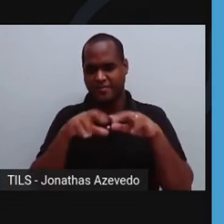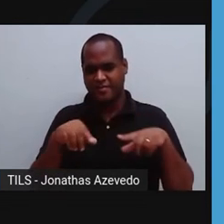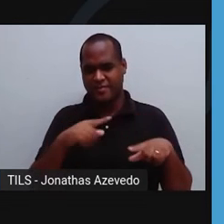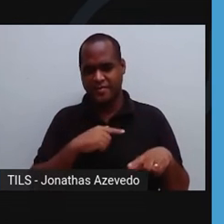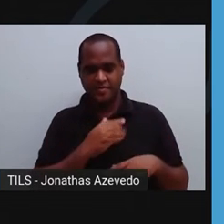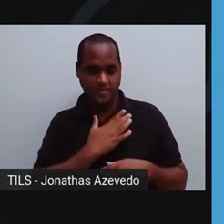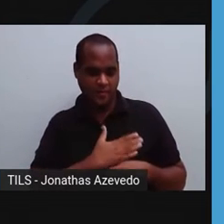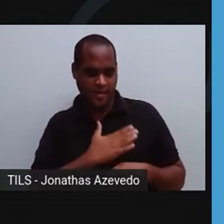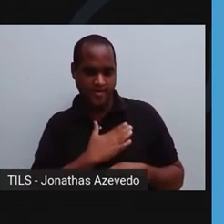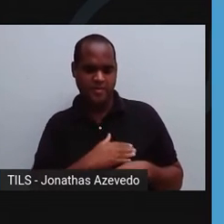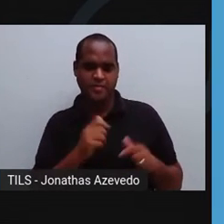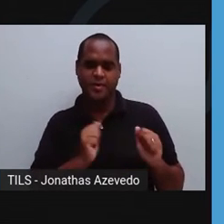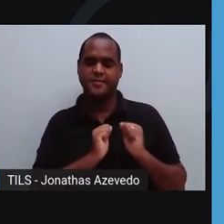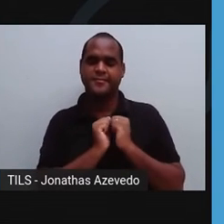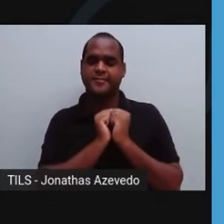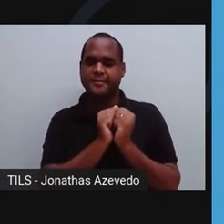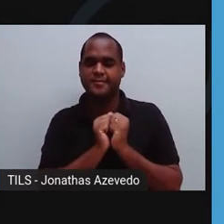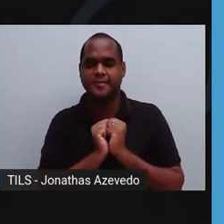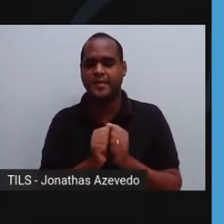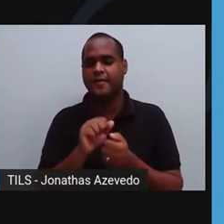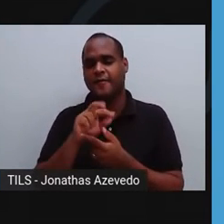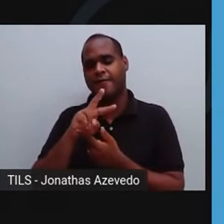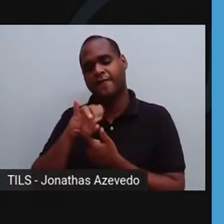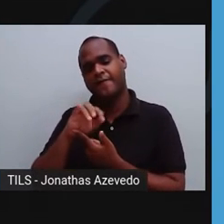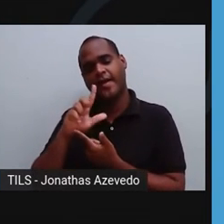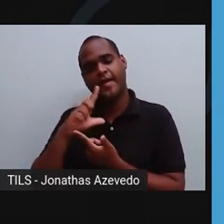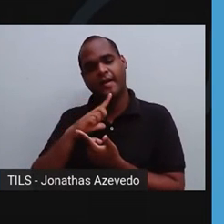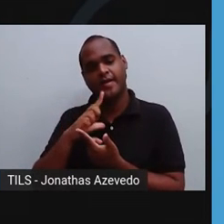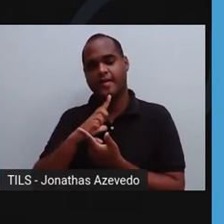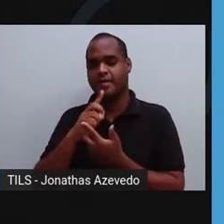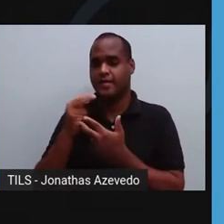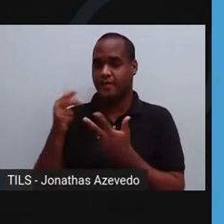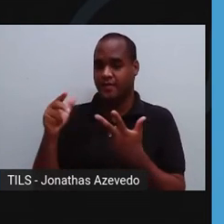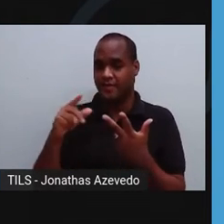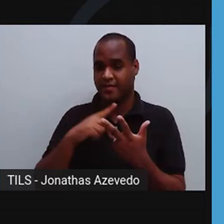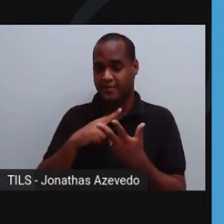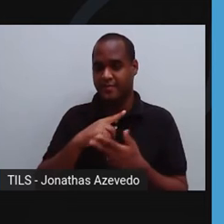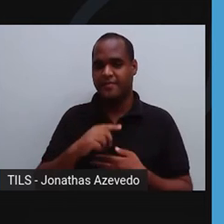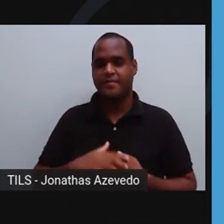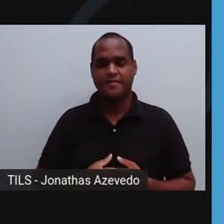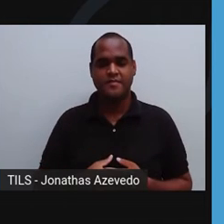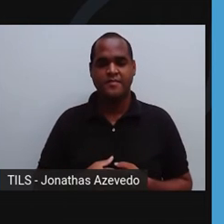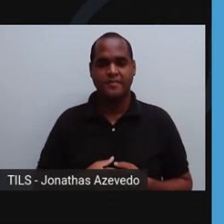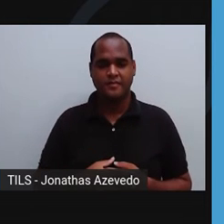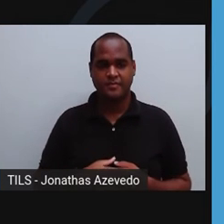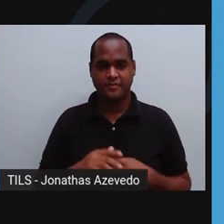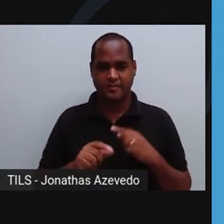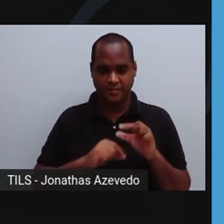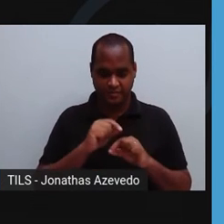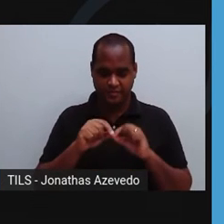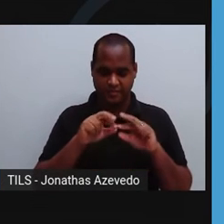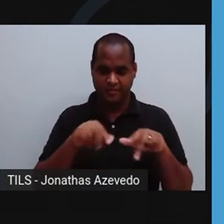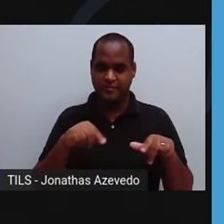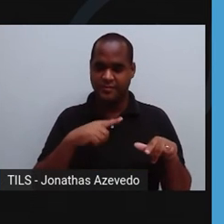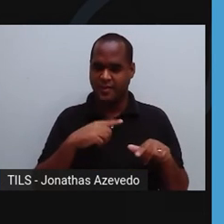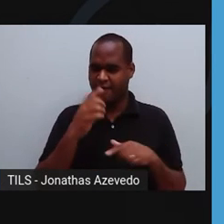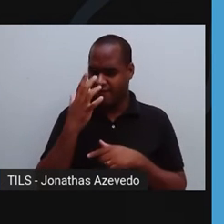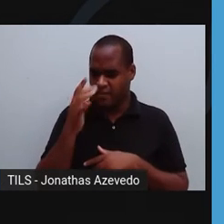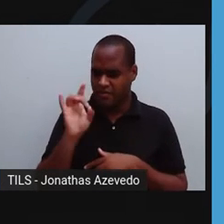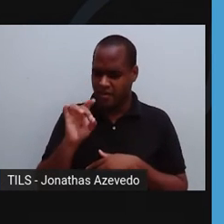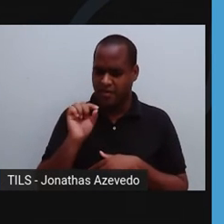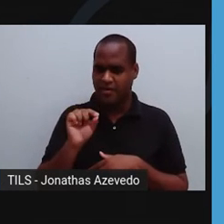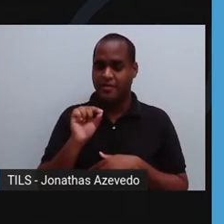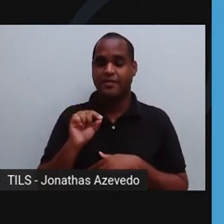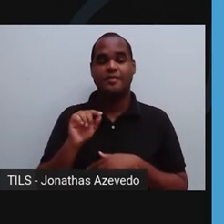na junção das veias jugular com a subclávea. Mas nem só de vaso vive o sistema linfático.